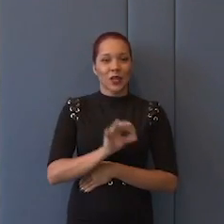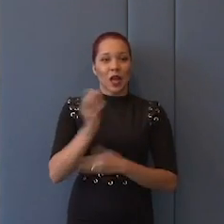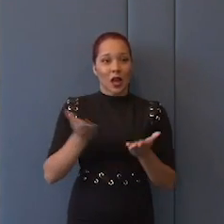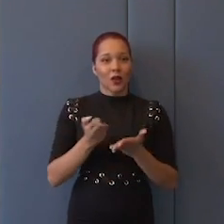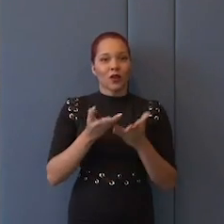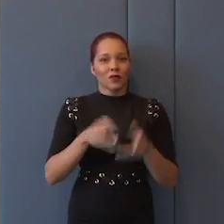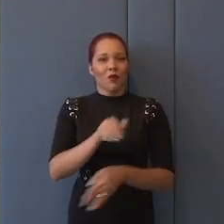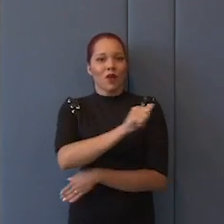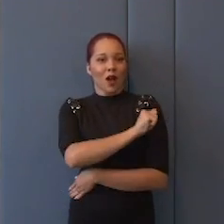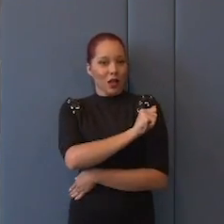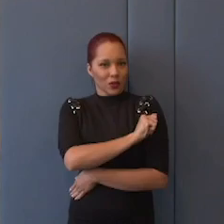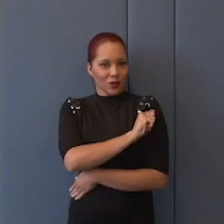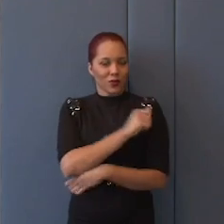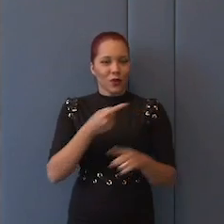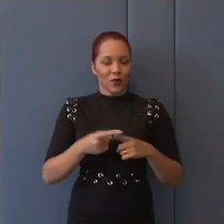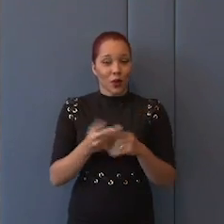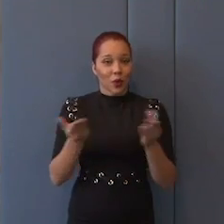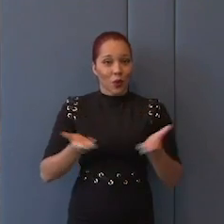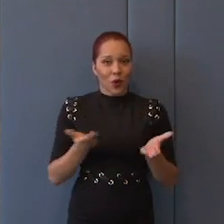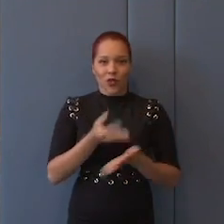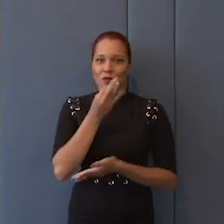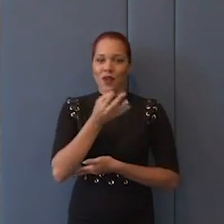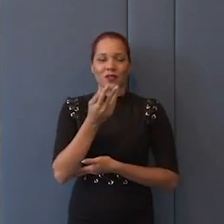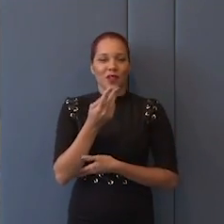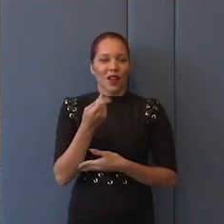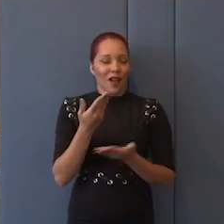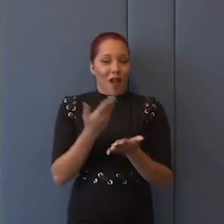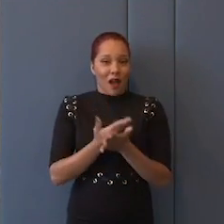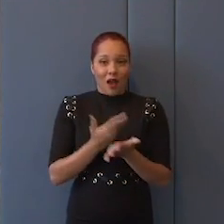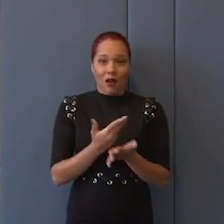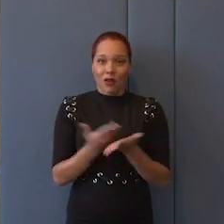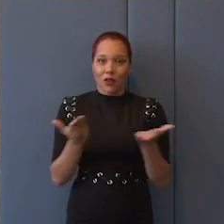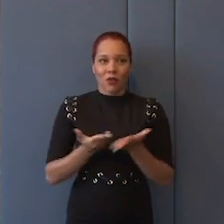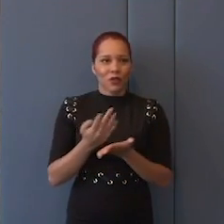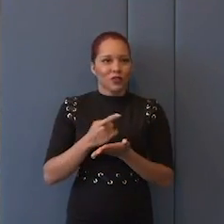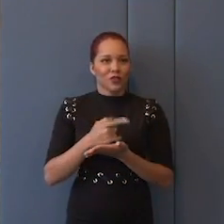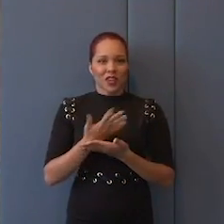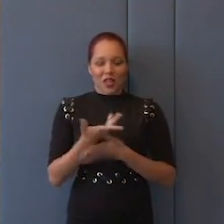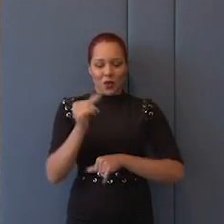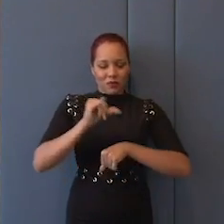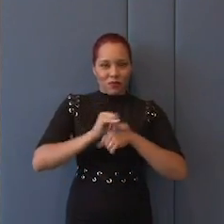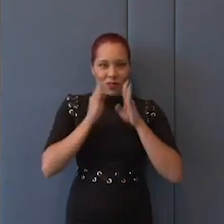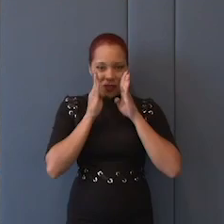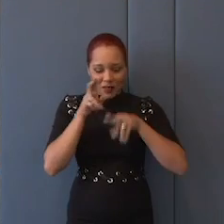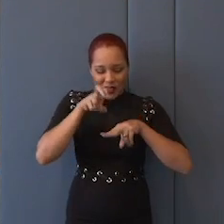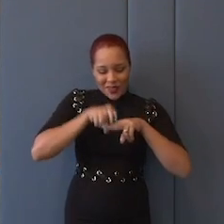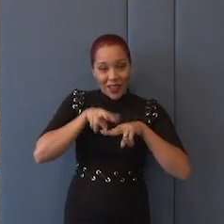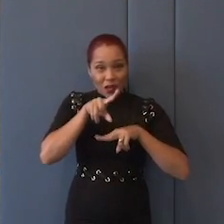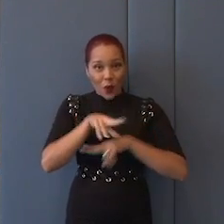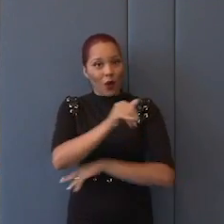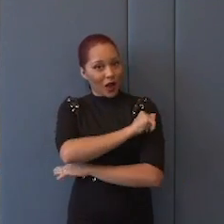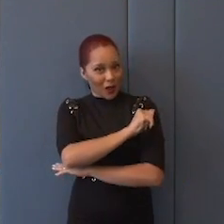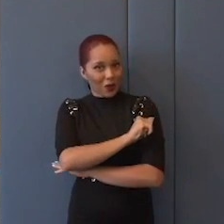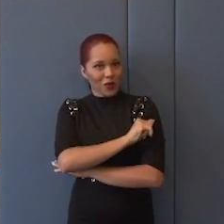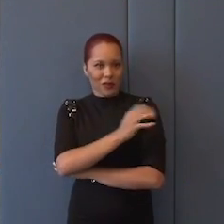Eu acho que a sua aula foi... Eu me sentei aqui como uma aluna, e